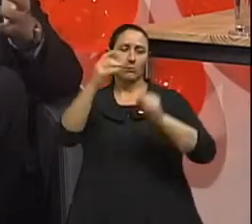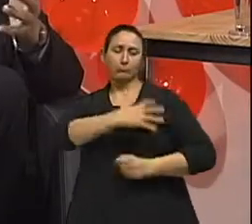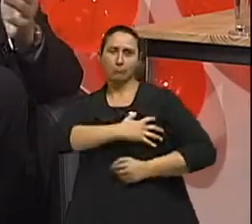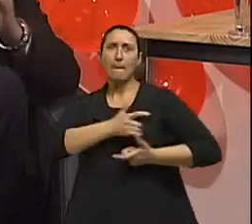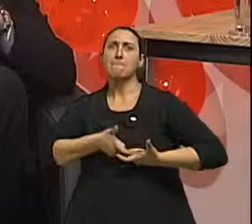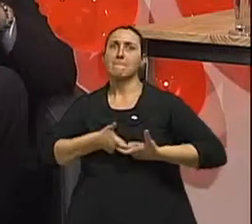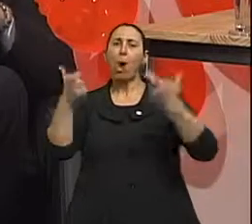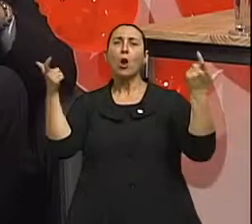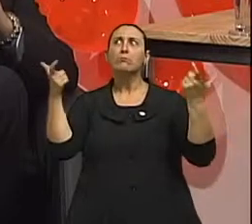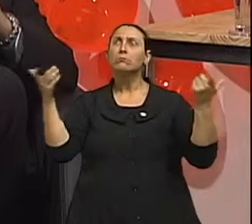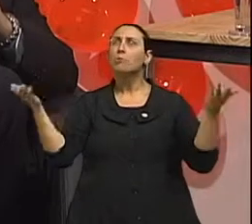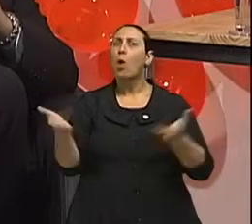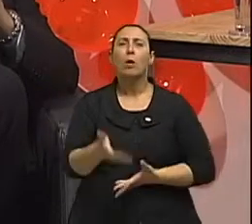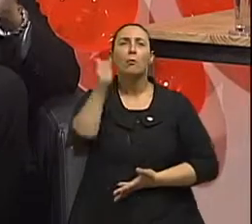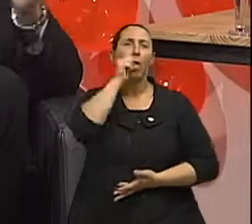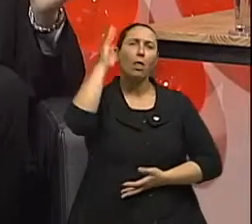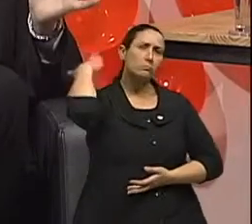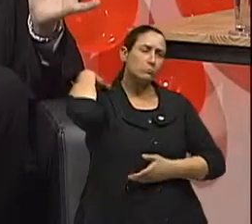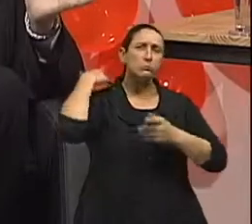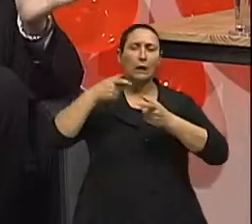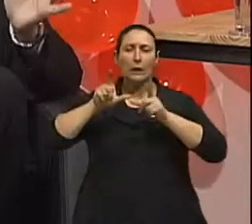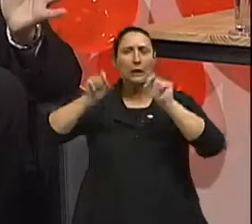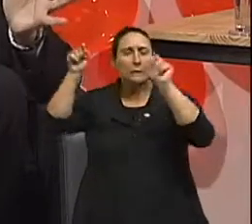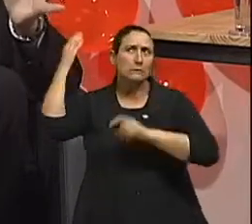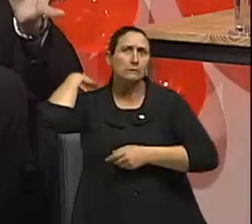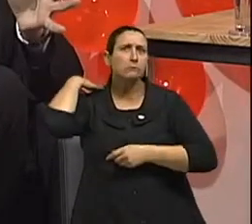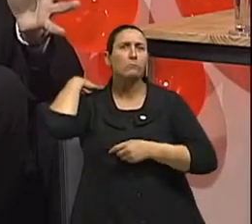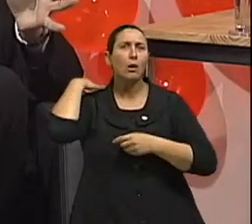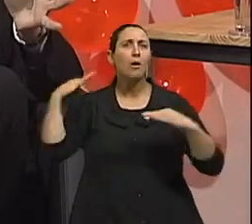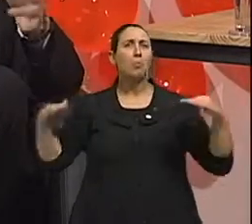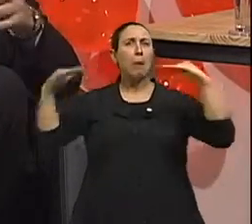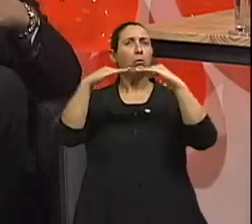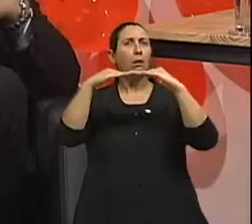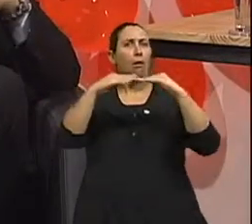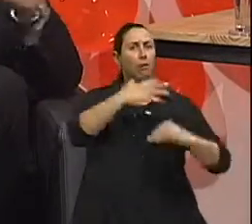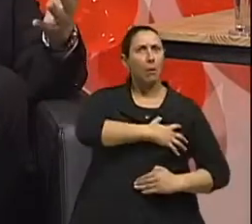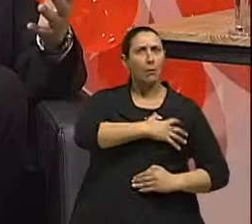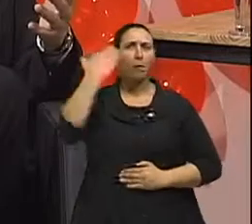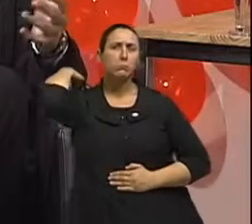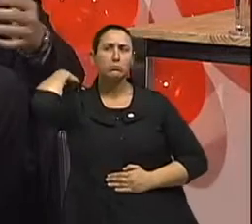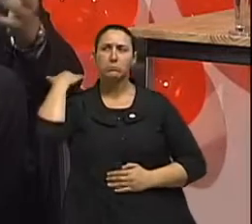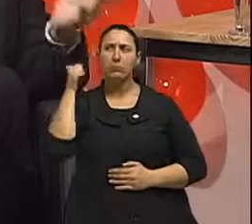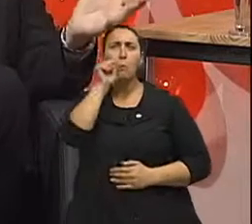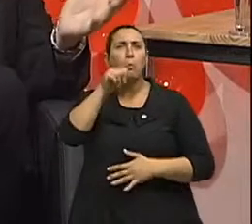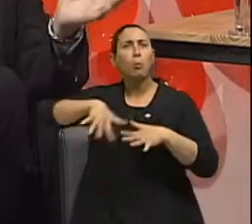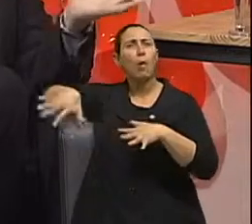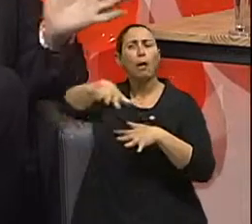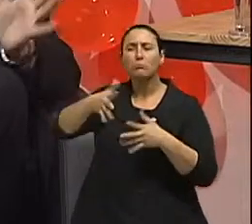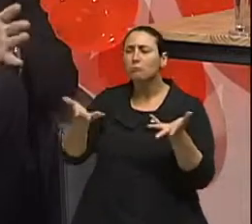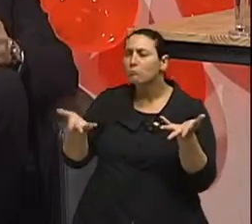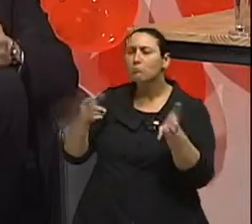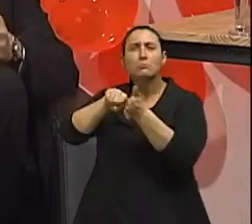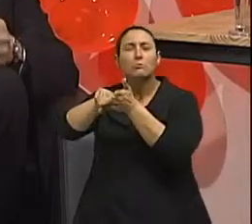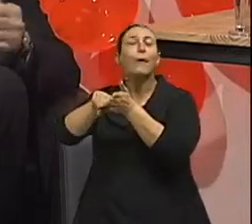números são tão assustadores que já estão equiparados. Nós estamos pagando o preço de uma nova geração, principalmente mulheres, que por algum motivo